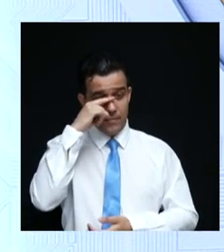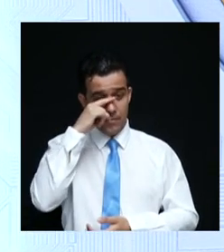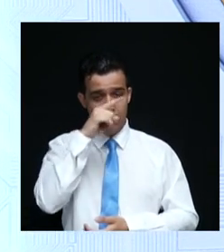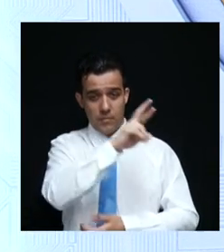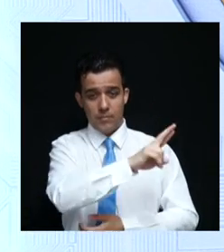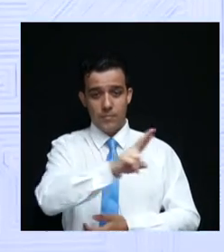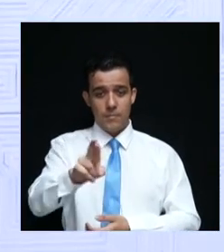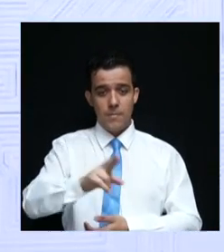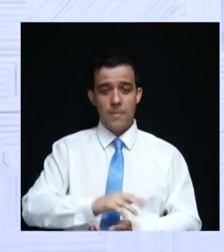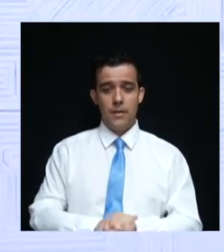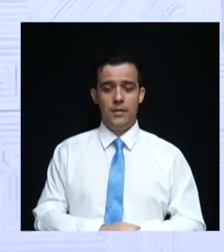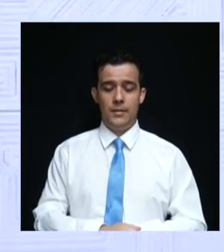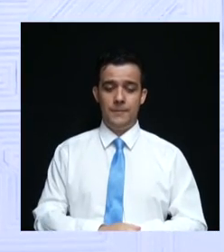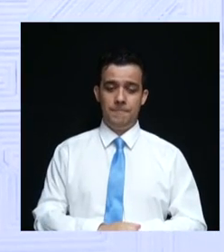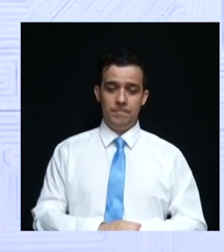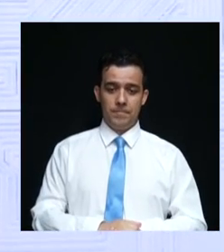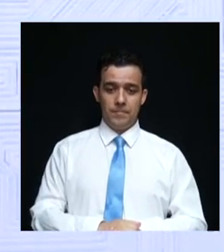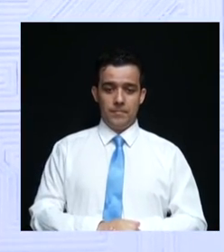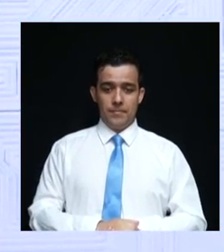réplica. Veja bem,